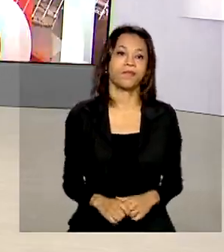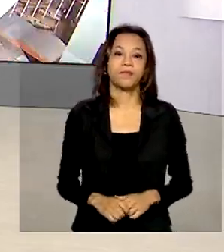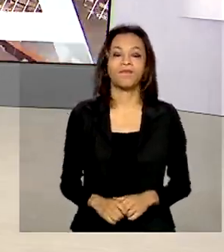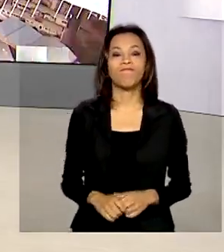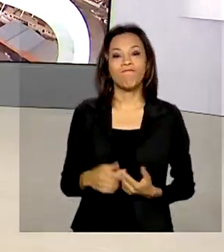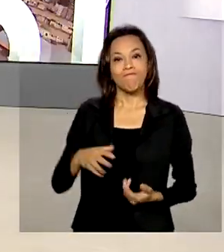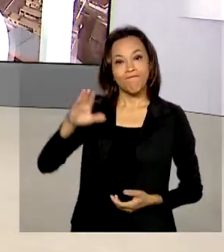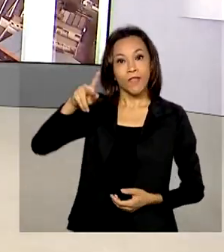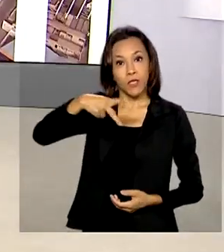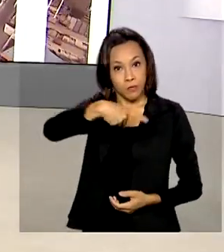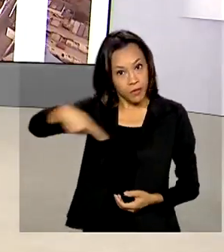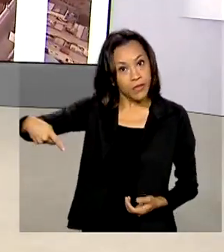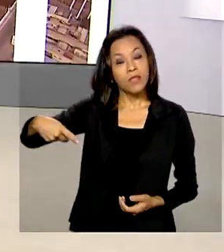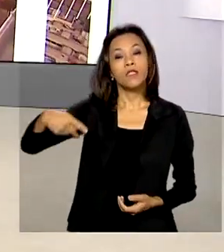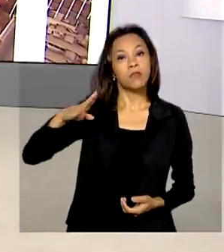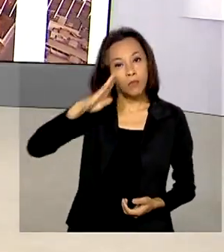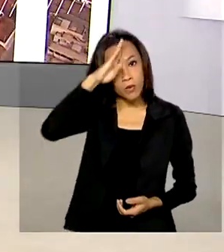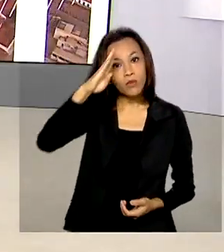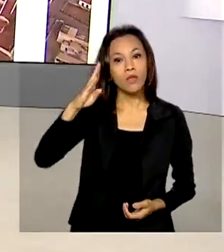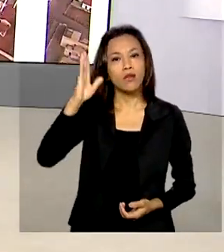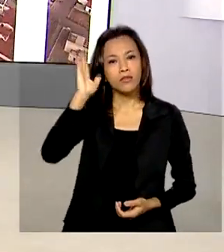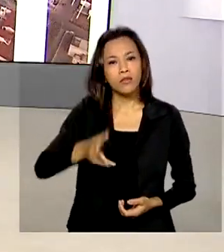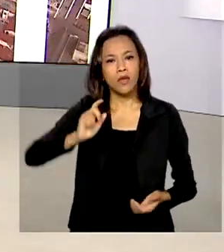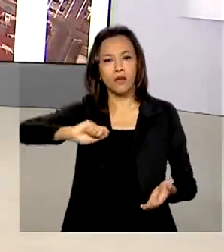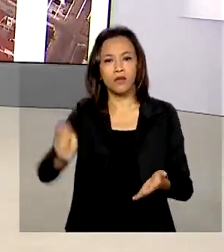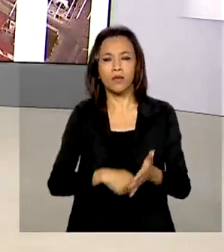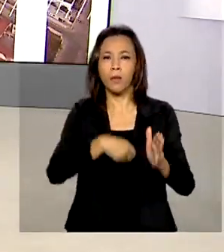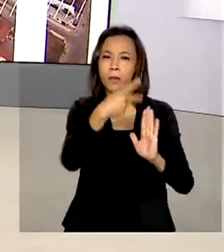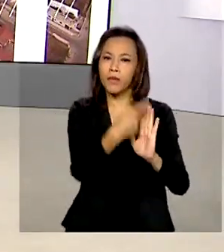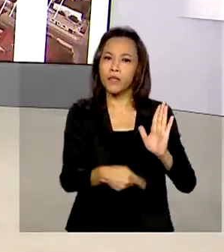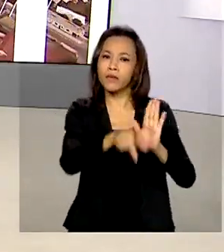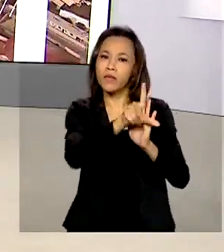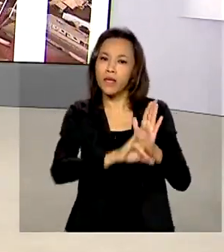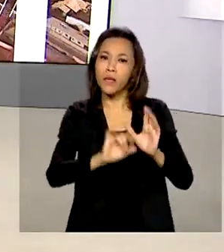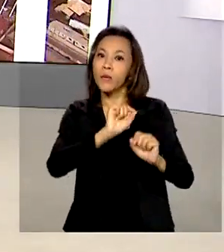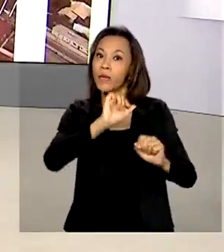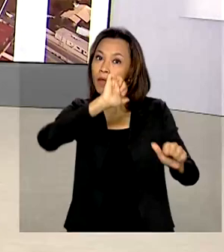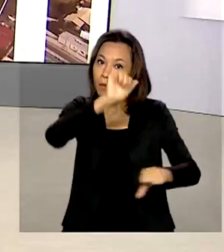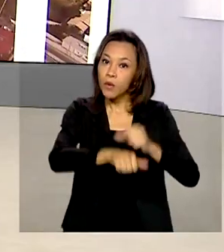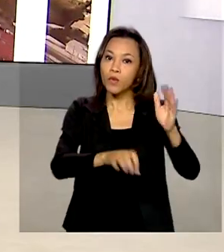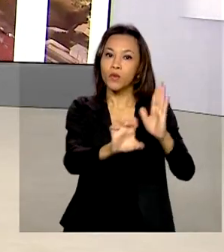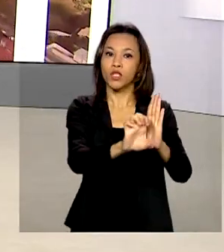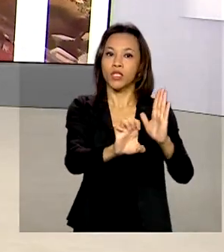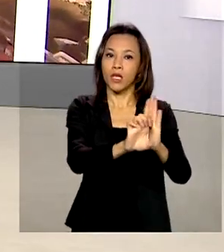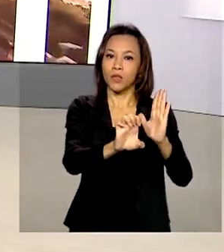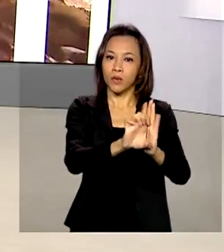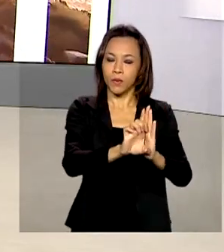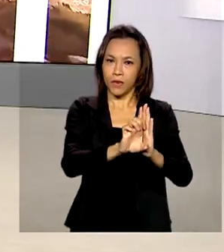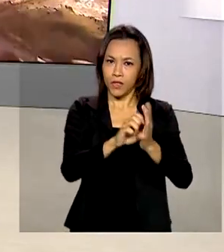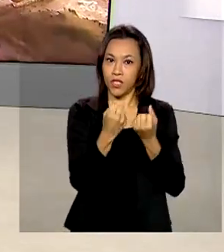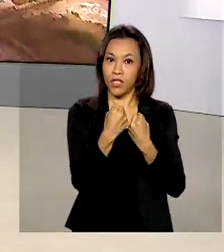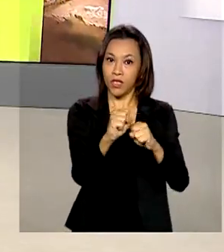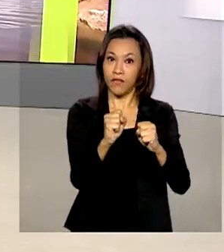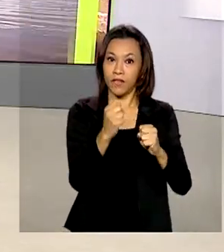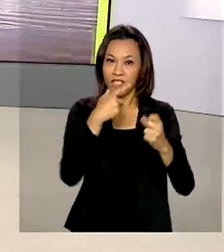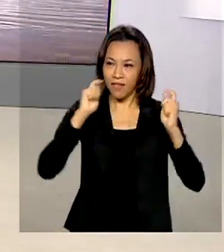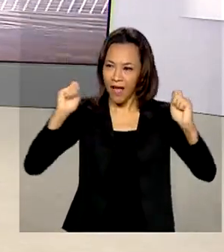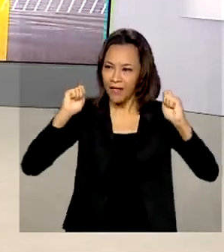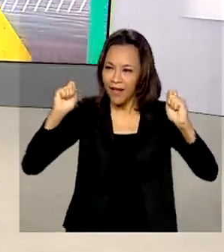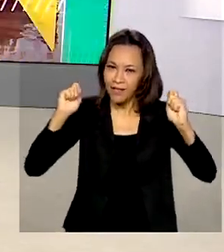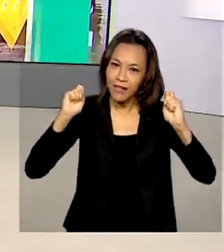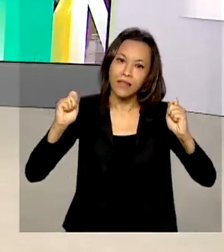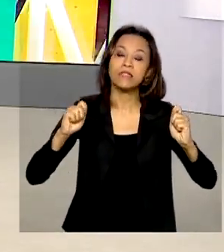E o presidente Jair Bolsonaro sancionou o projeto de lei que altera o estatuto de defesa do torcedor. A medida permite